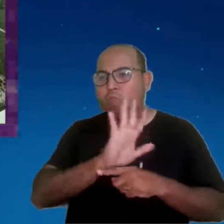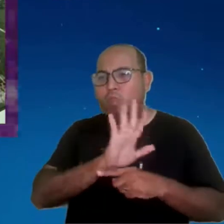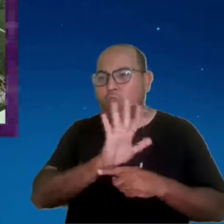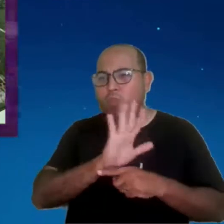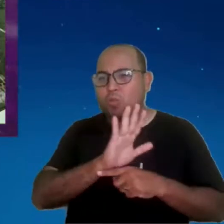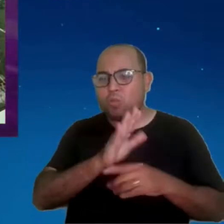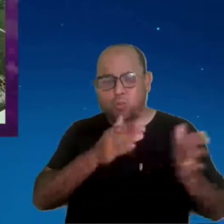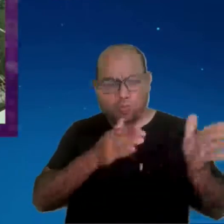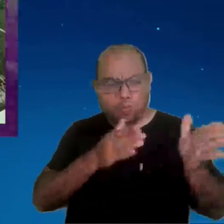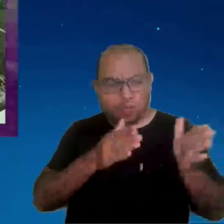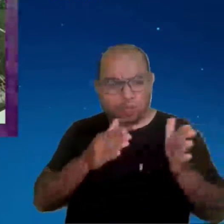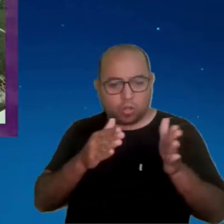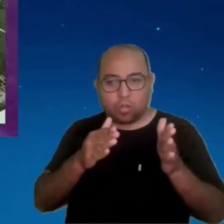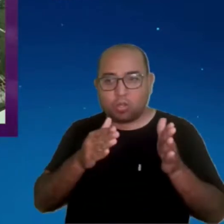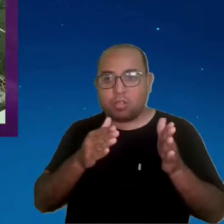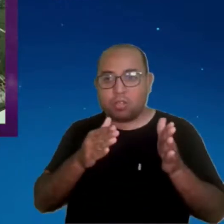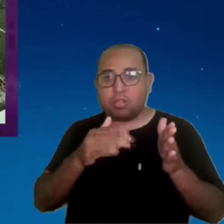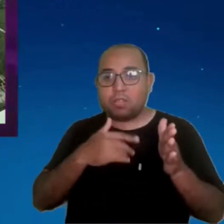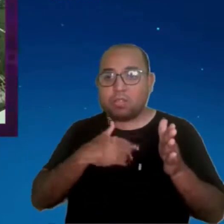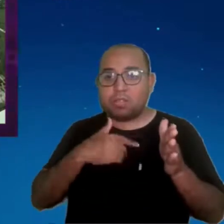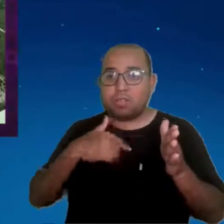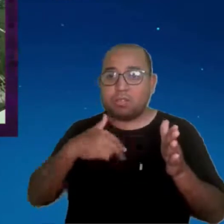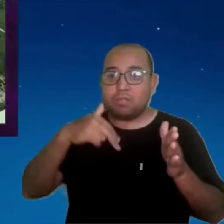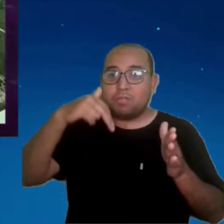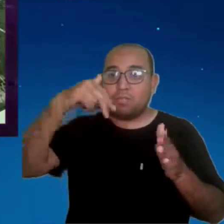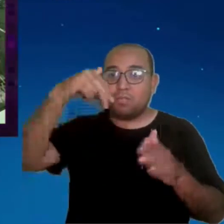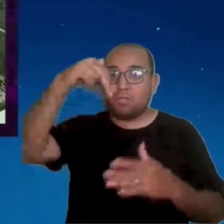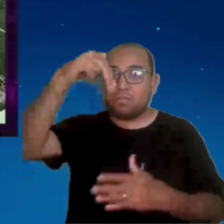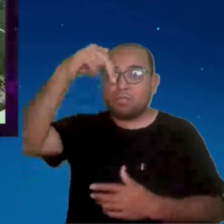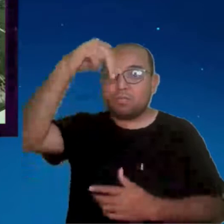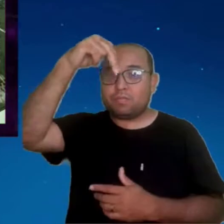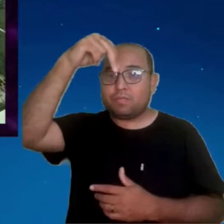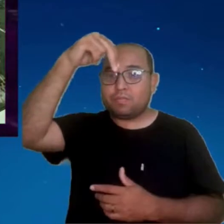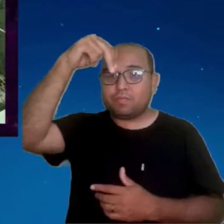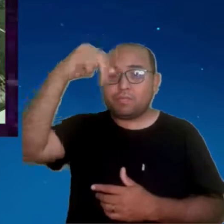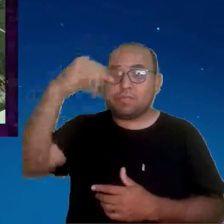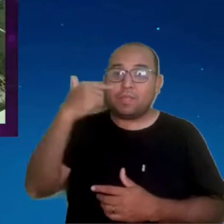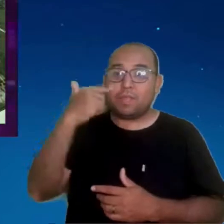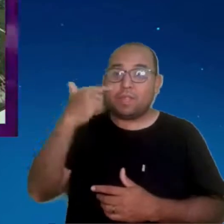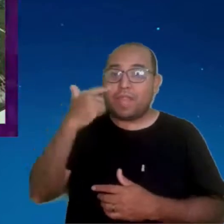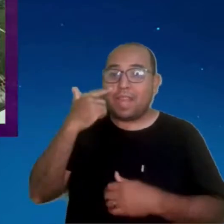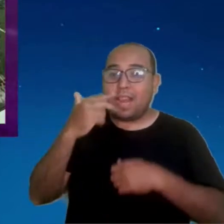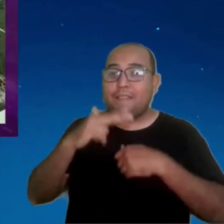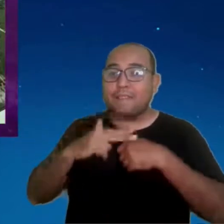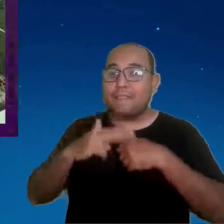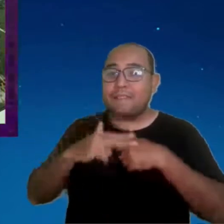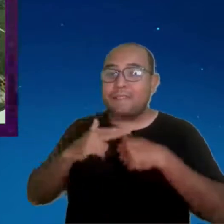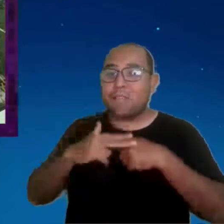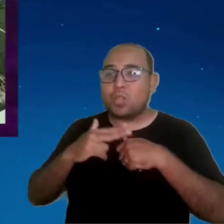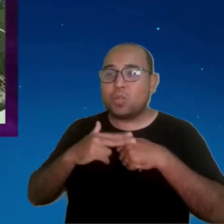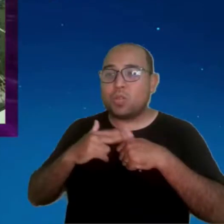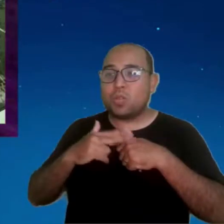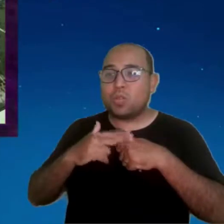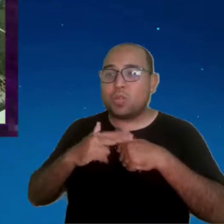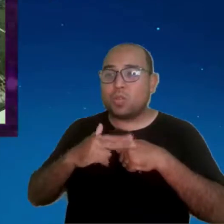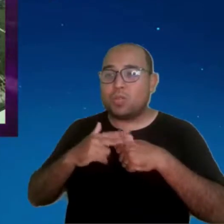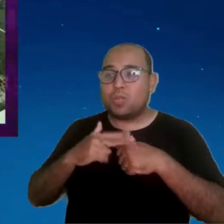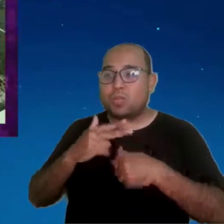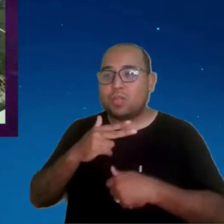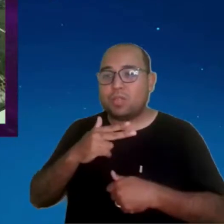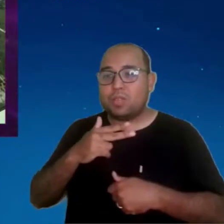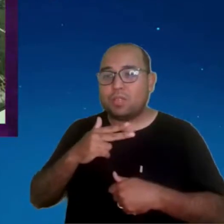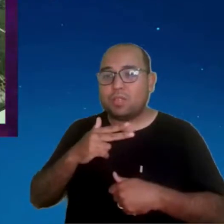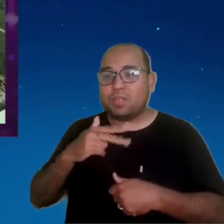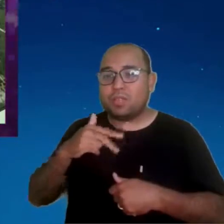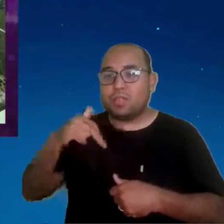você sobe e lá em cima tem uma passarela de vidro. Está vendo ali embaixo? Ali, ali é vidro. Então você está a 150 metros de altura, você pisa assim numa